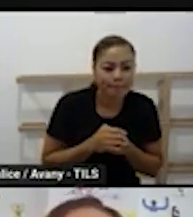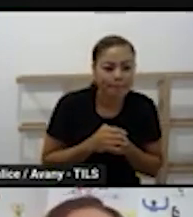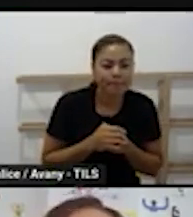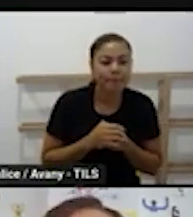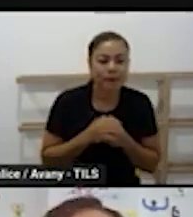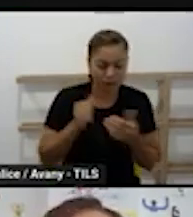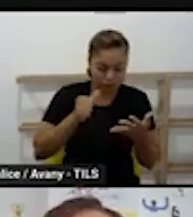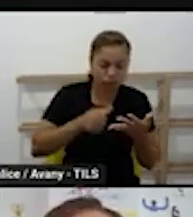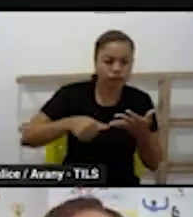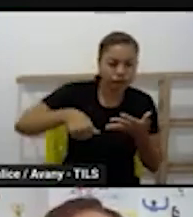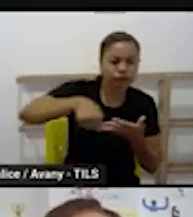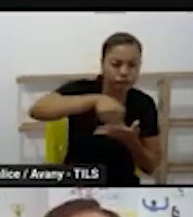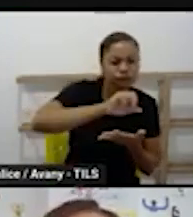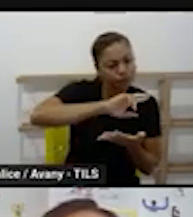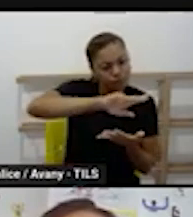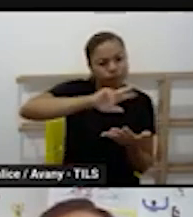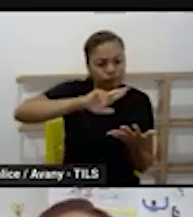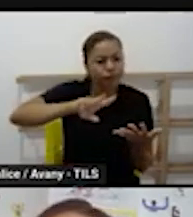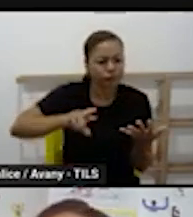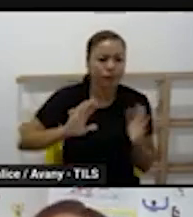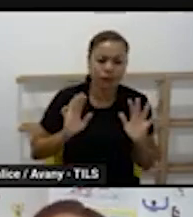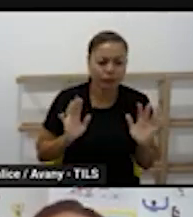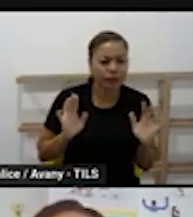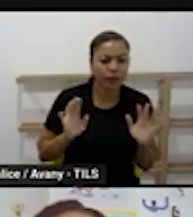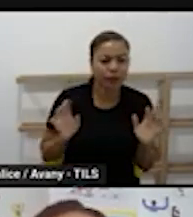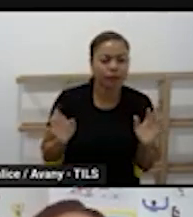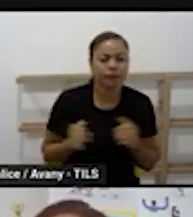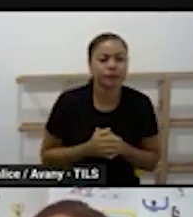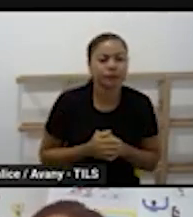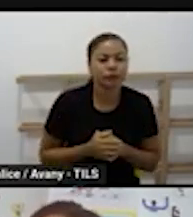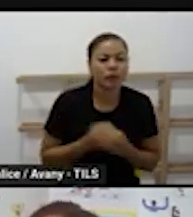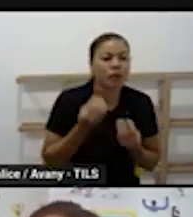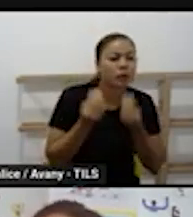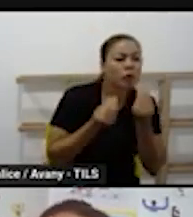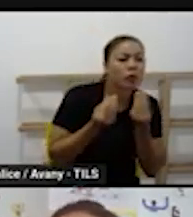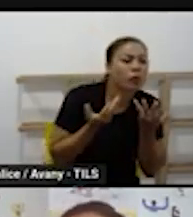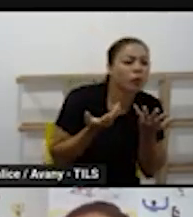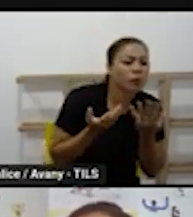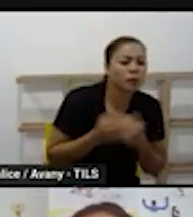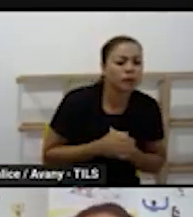e nem componente curricular. Como é que a gente faz esse trabalho pedagógico?